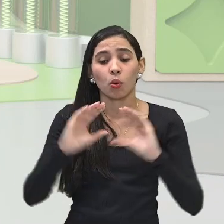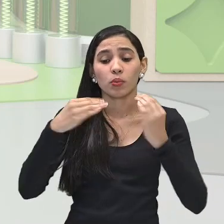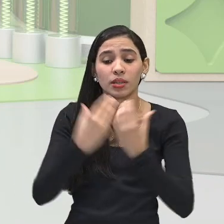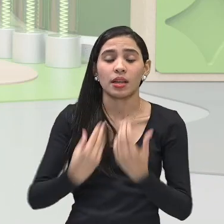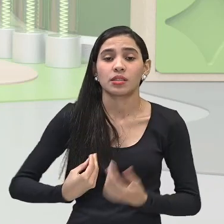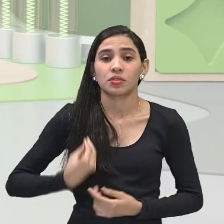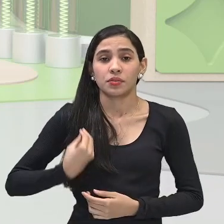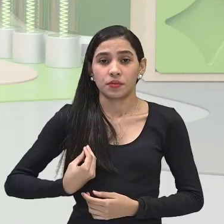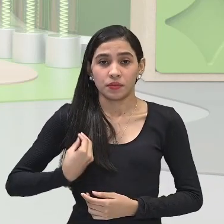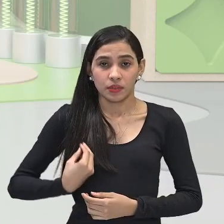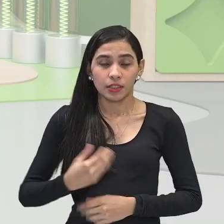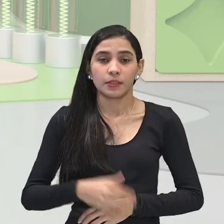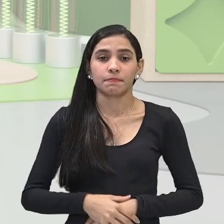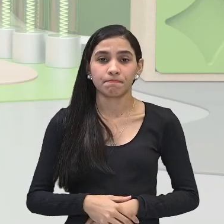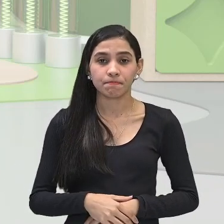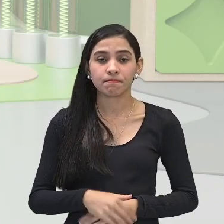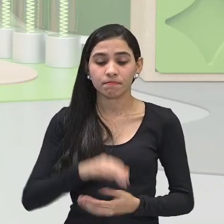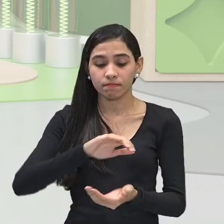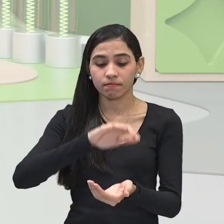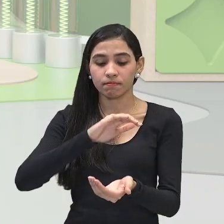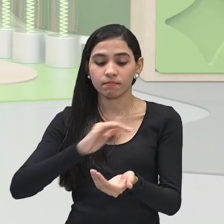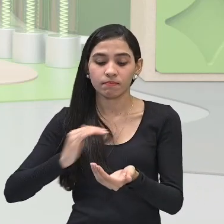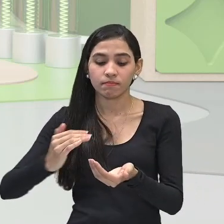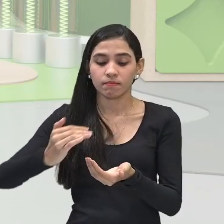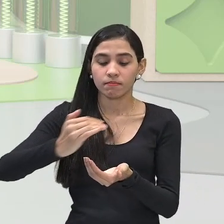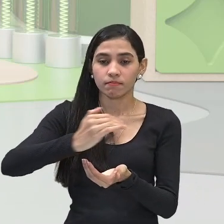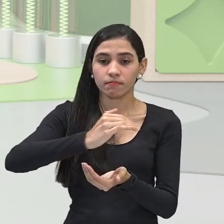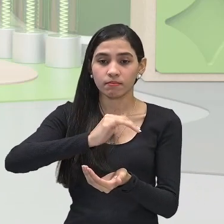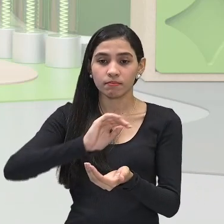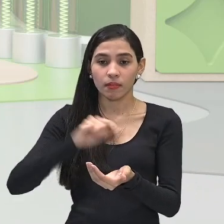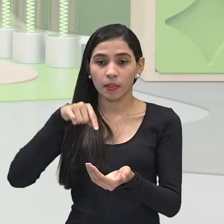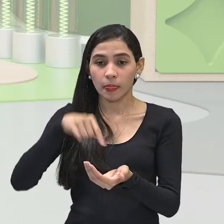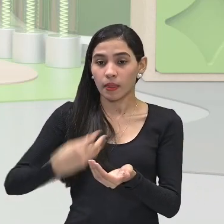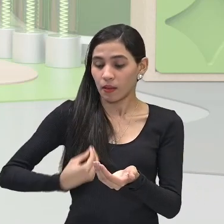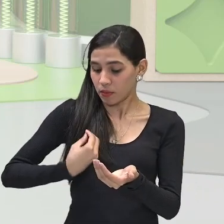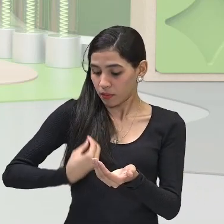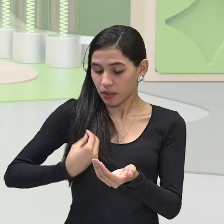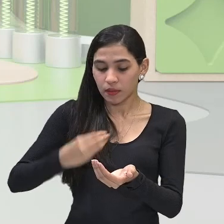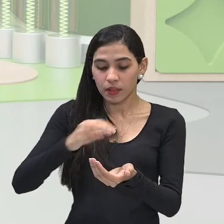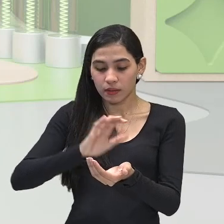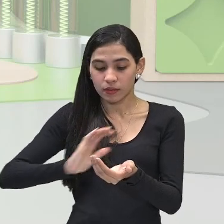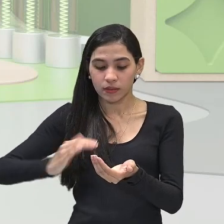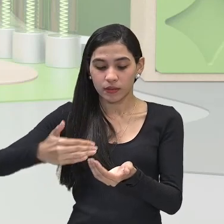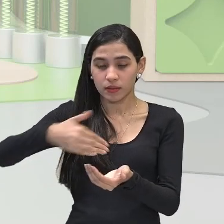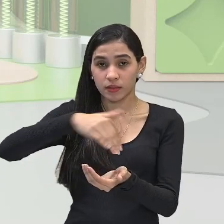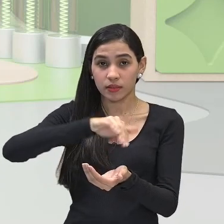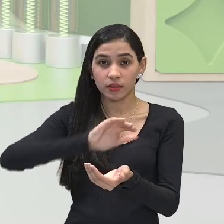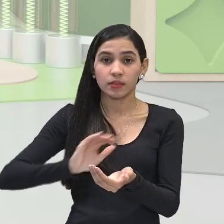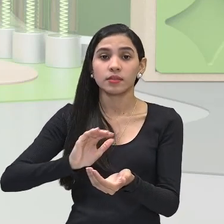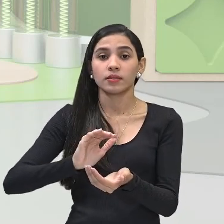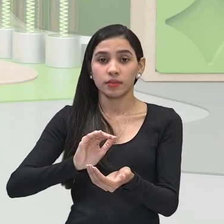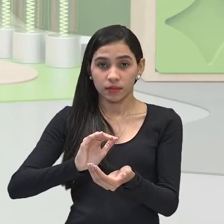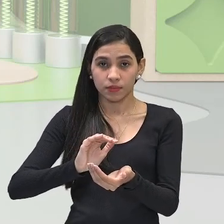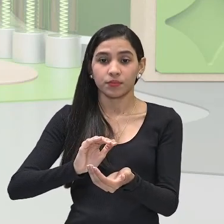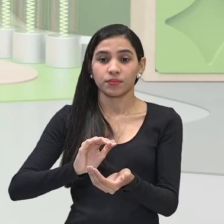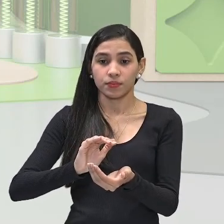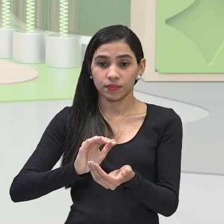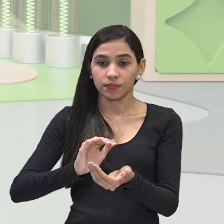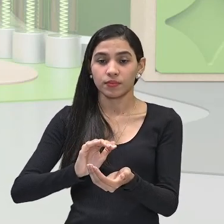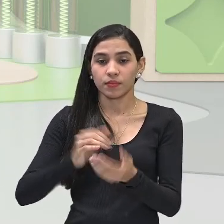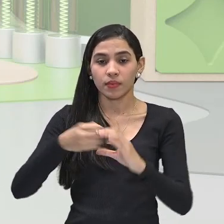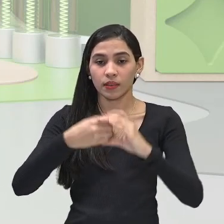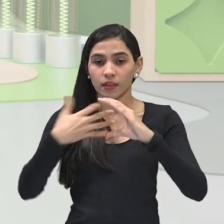vivos que estão localizados, que ocupam, né, toda a superfície da Terra, conforme aí as